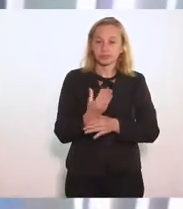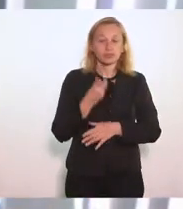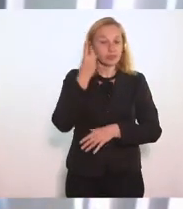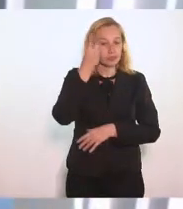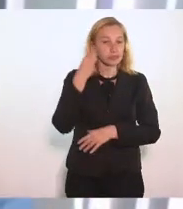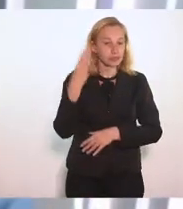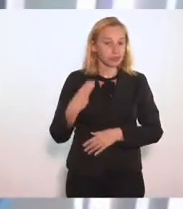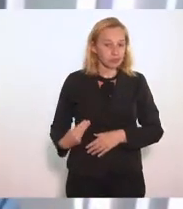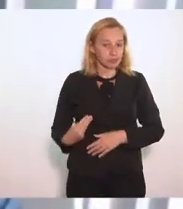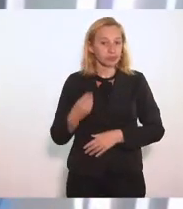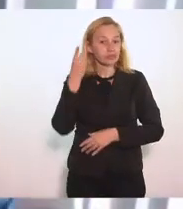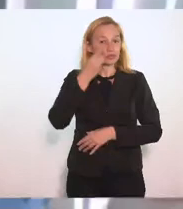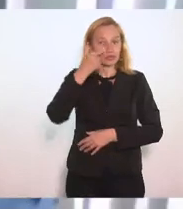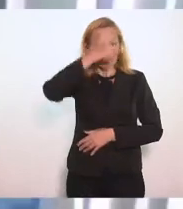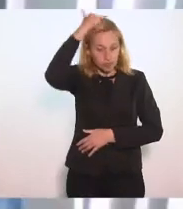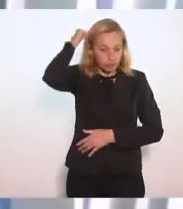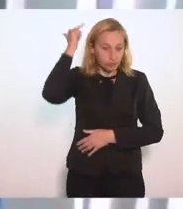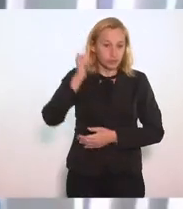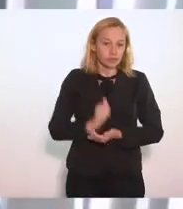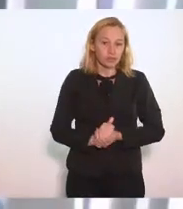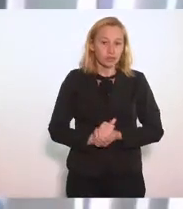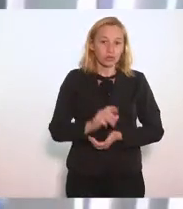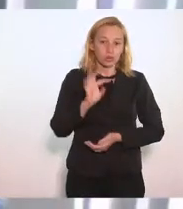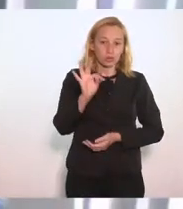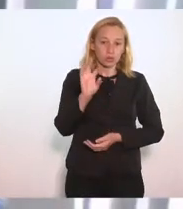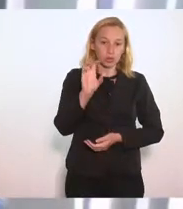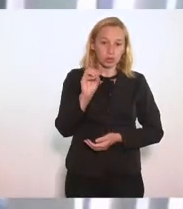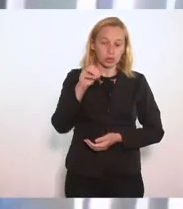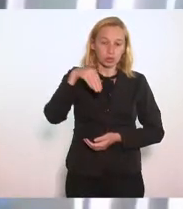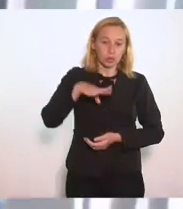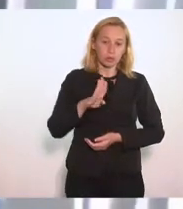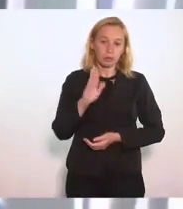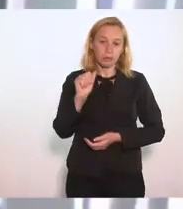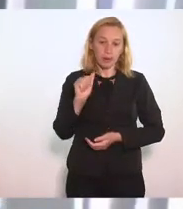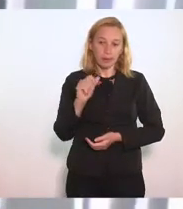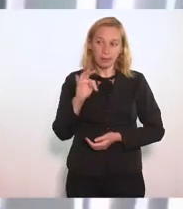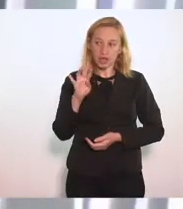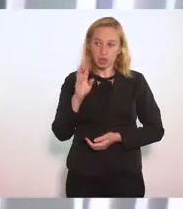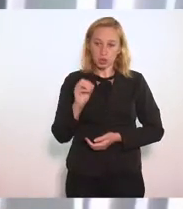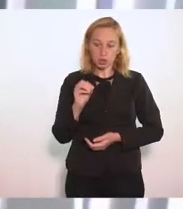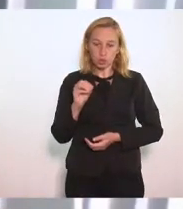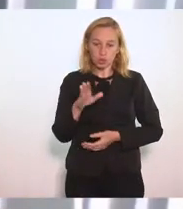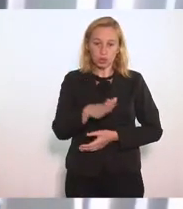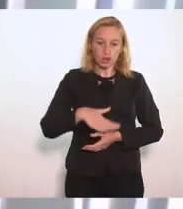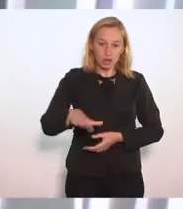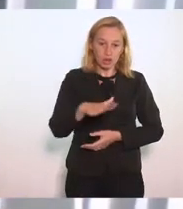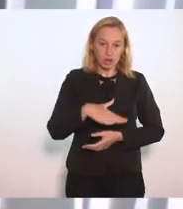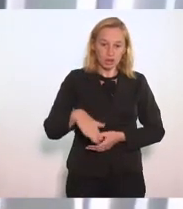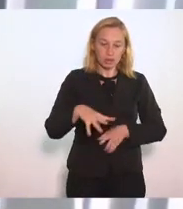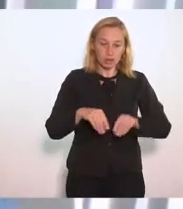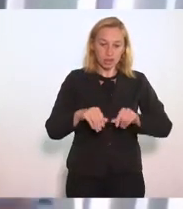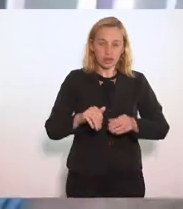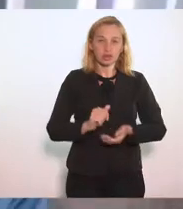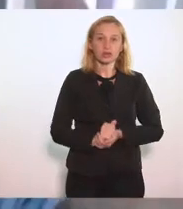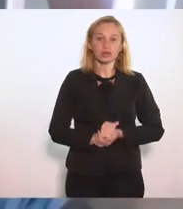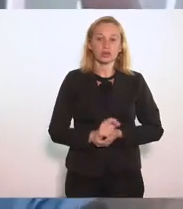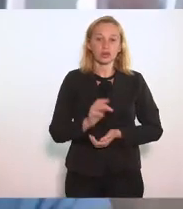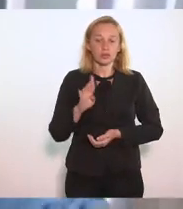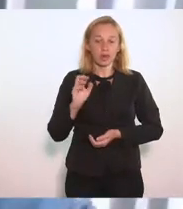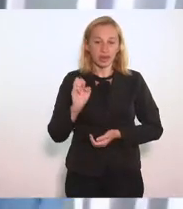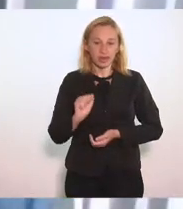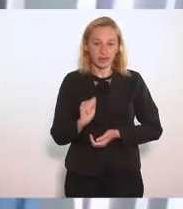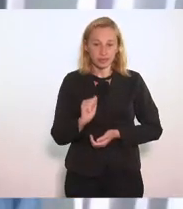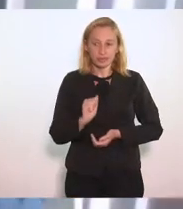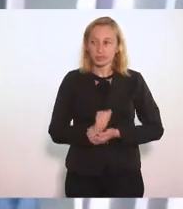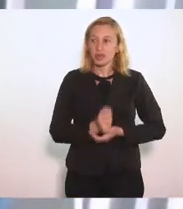Deputado Luiz Paulo E eu mesmo Sobre o tombamento Da área Em que esteve situado O terreiro da Gomeia Quero